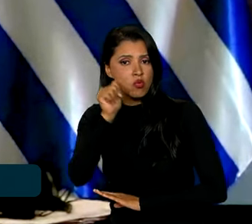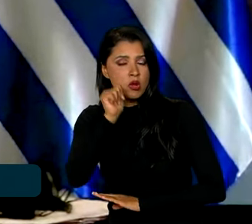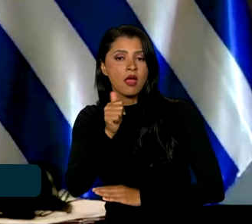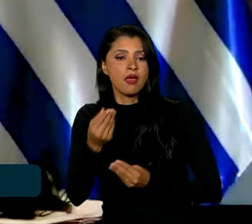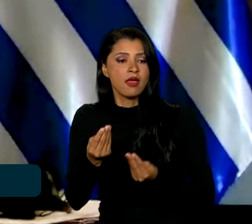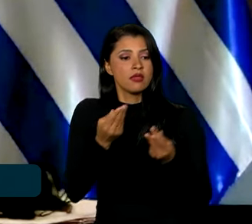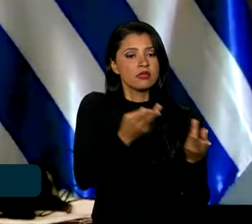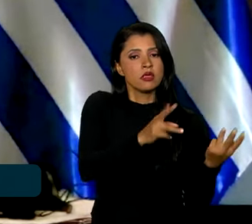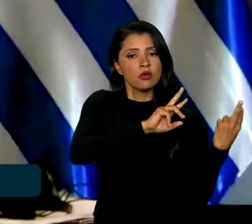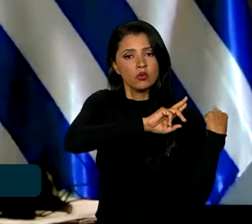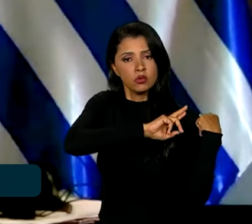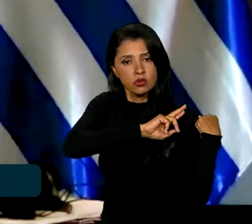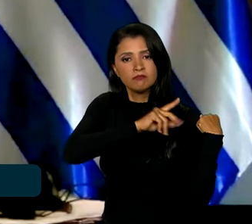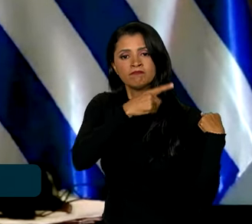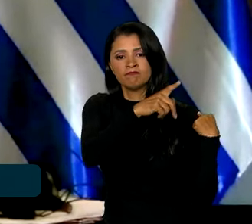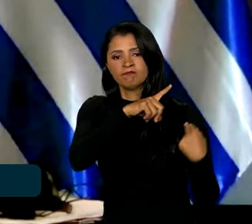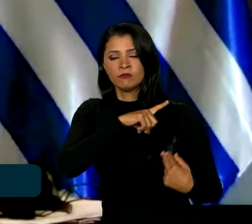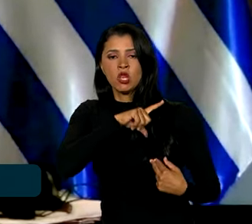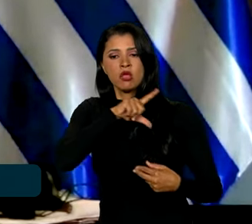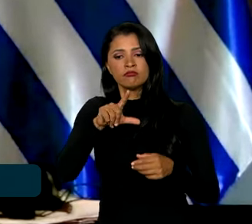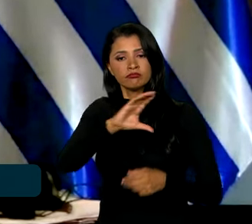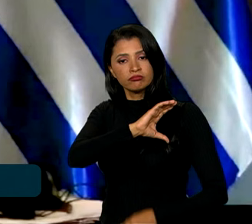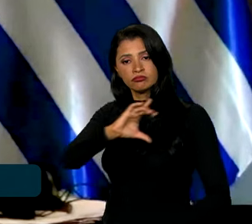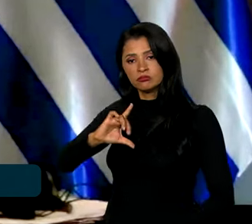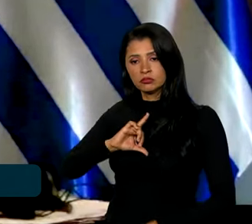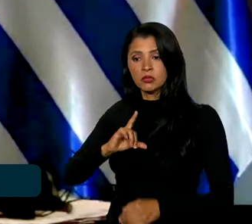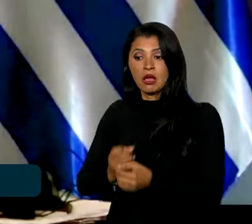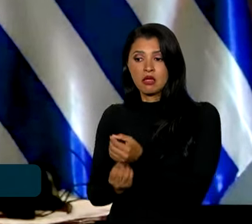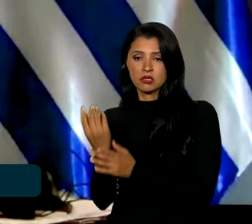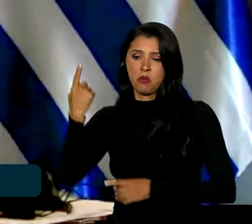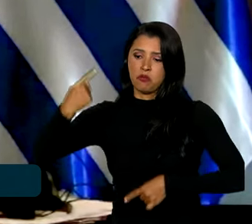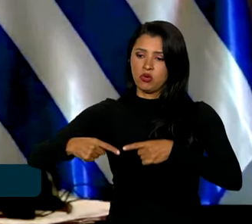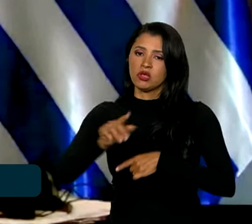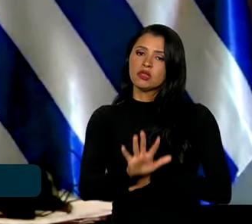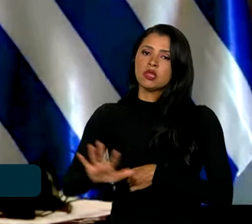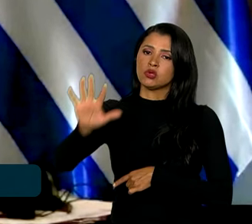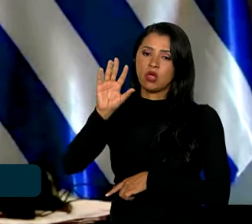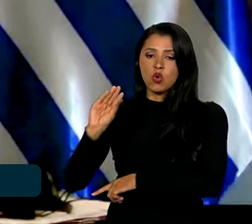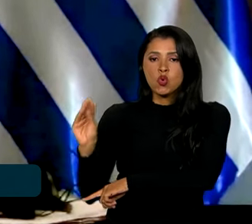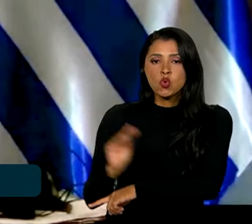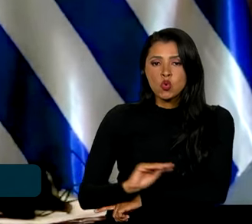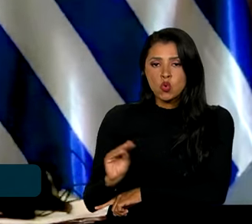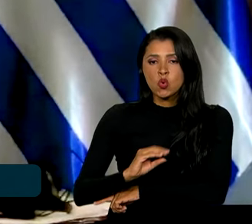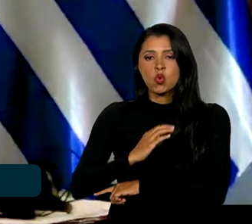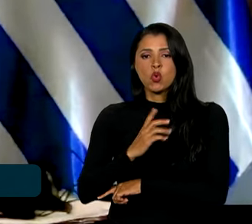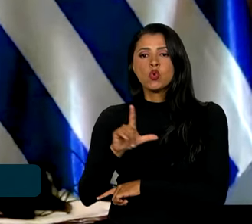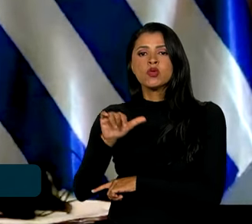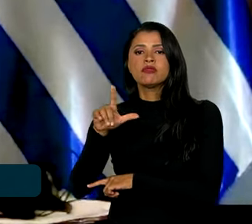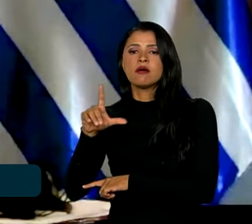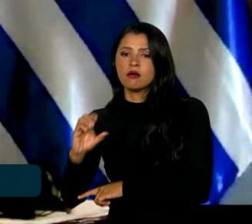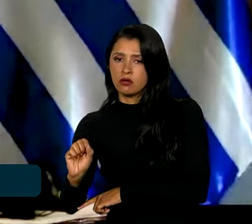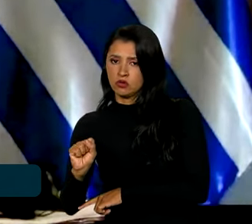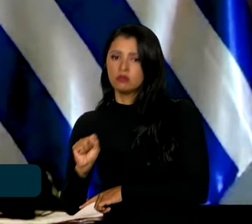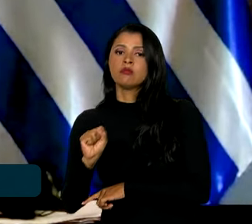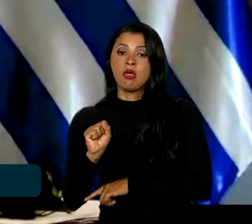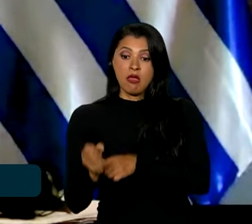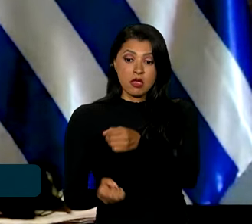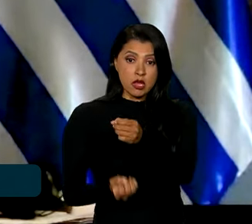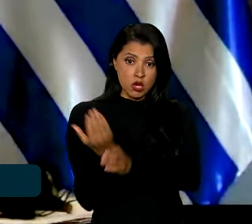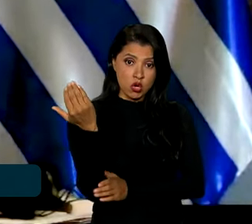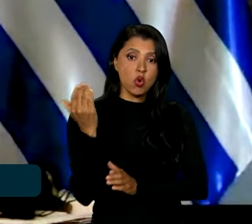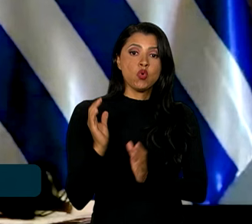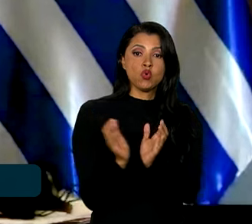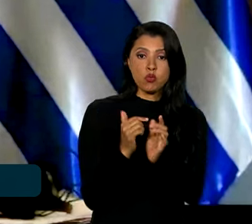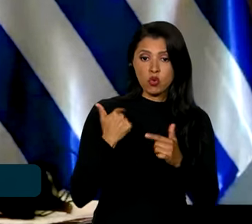missão de coordenar a criação de uma política nacional de cuidados. Para isso, criou um grupo de